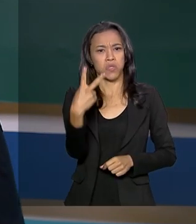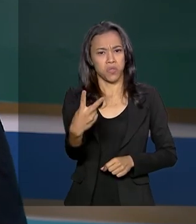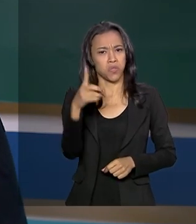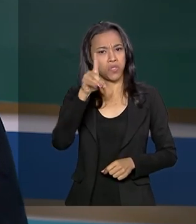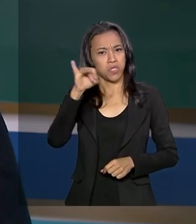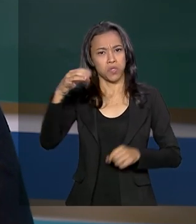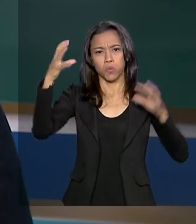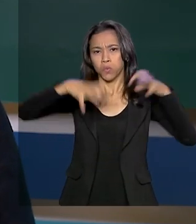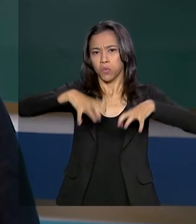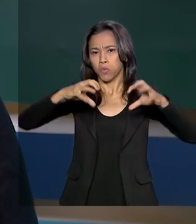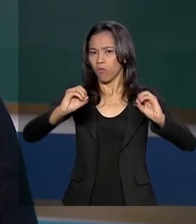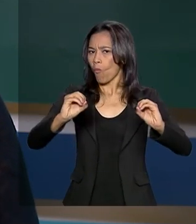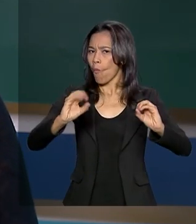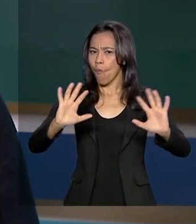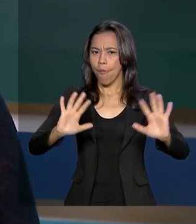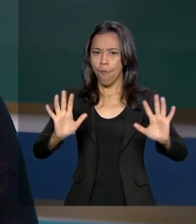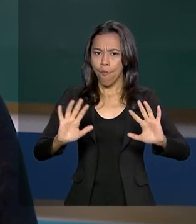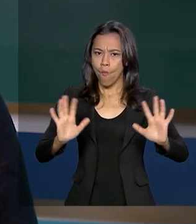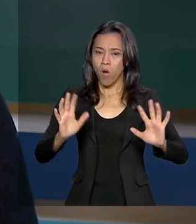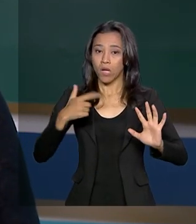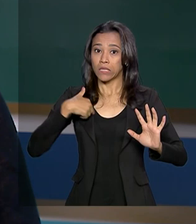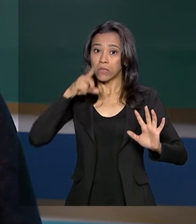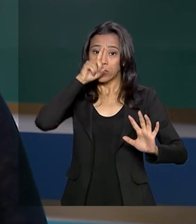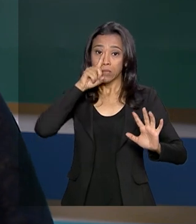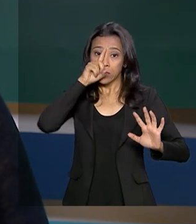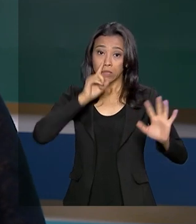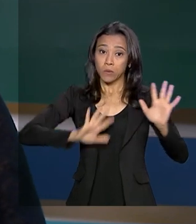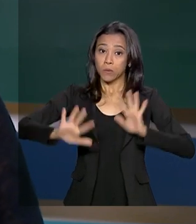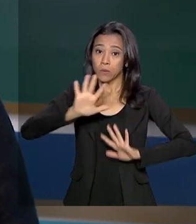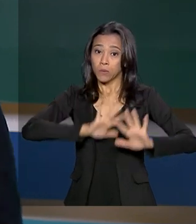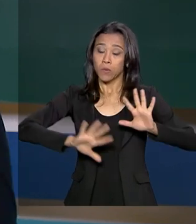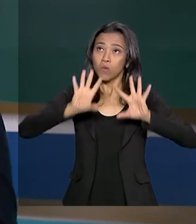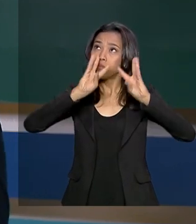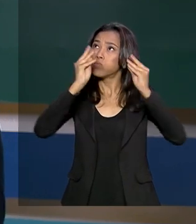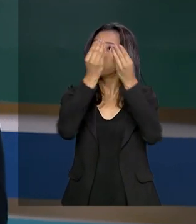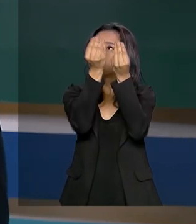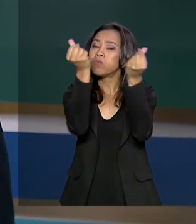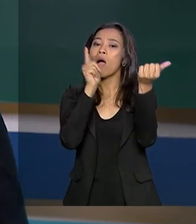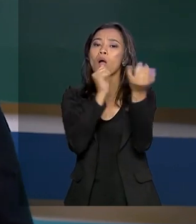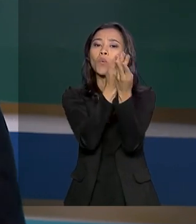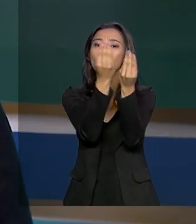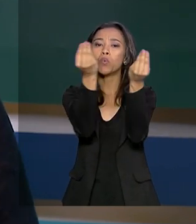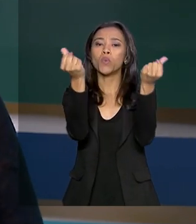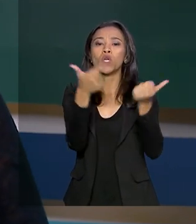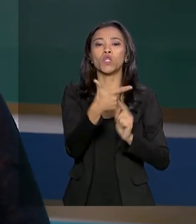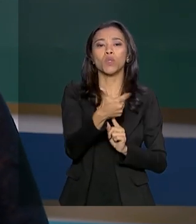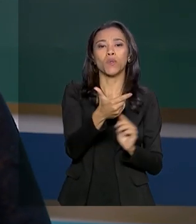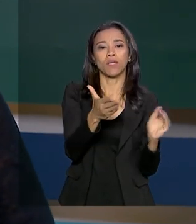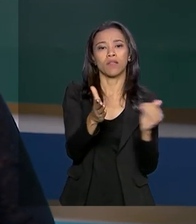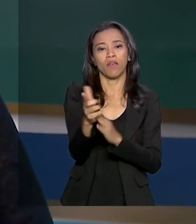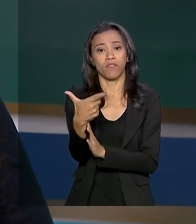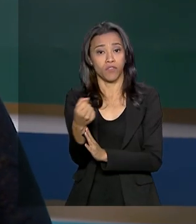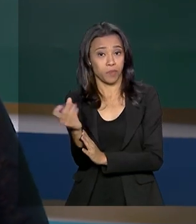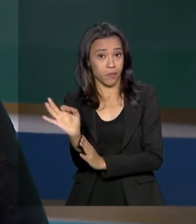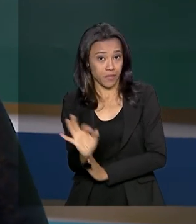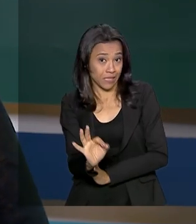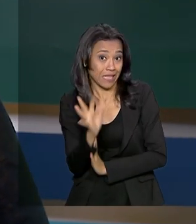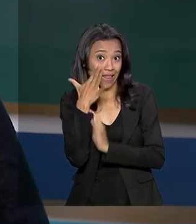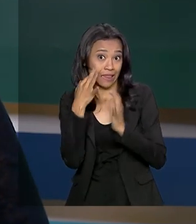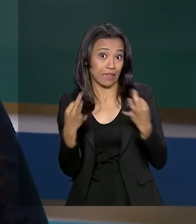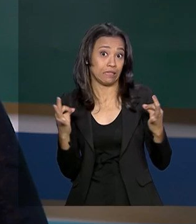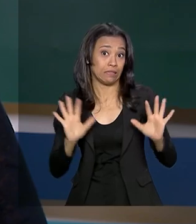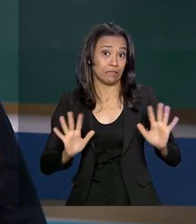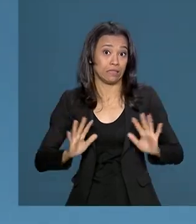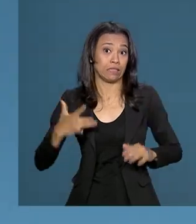A Defesa Civil declarou estado de alerta laranja, quando a umidade do ar varia entre 12% e 20%. Sinal de alerta para a